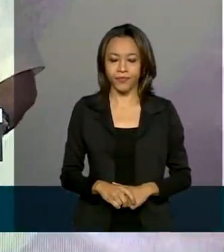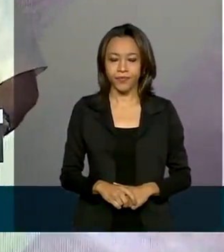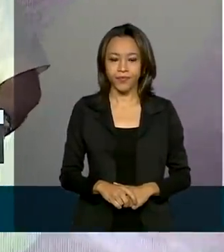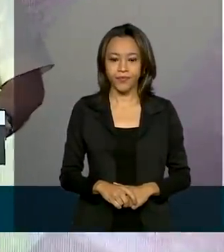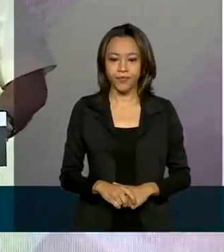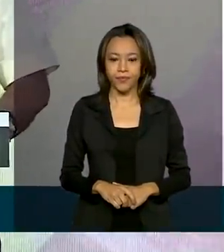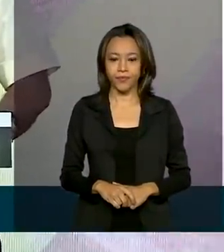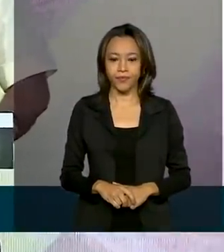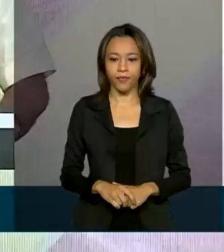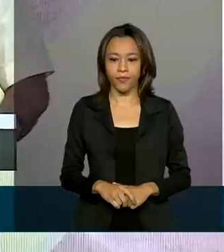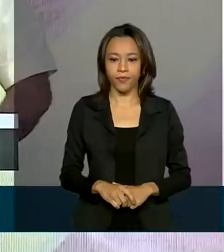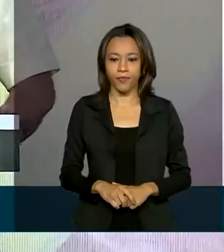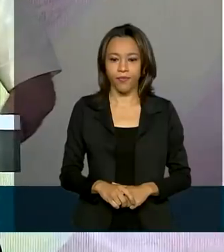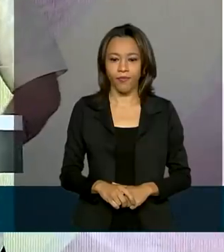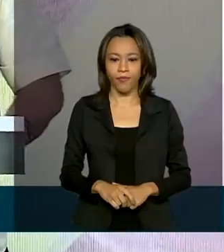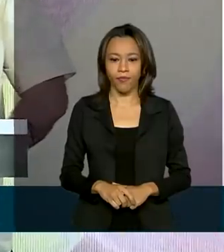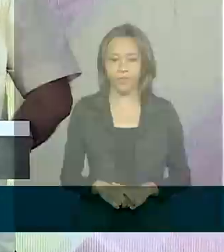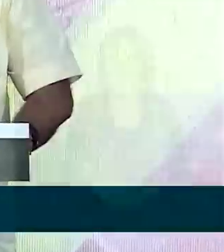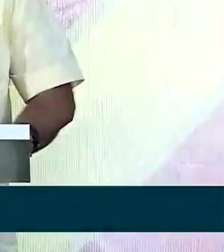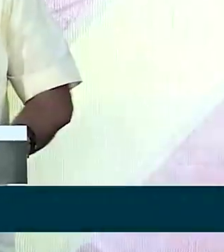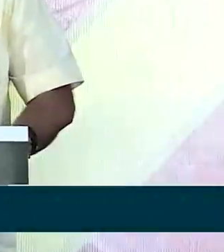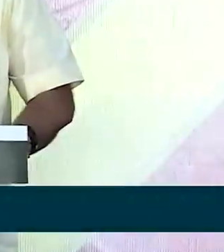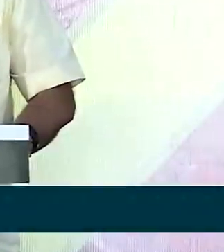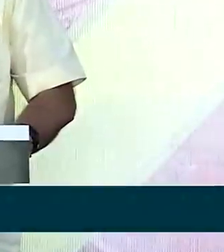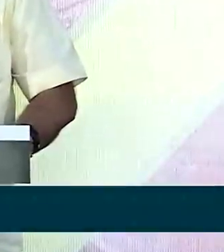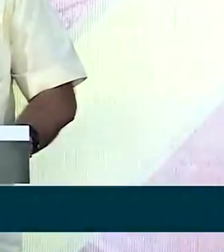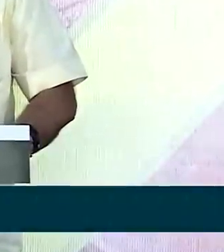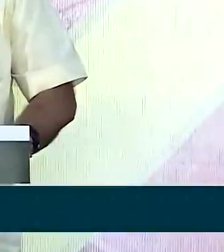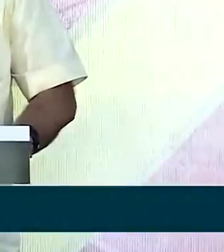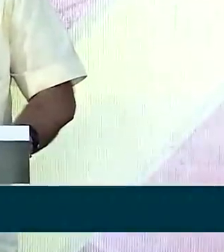simbolicamente, o título de propriedade rural,